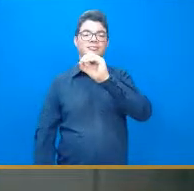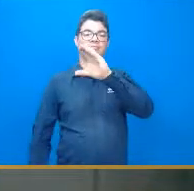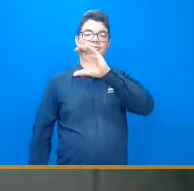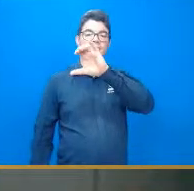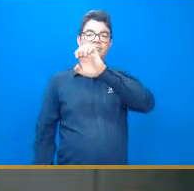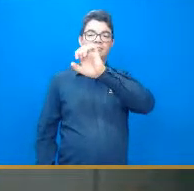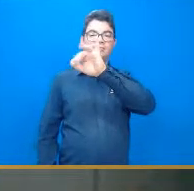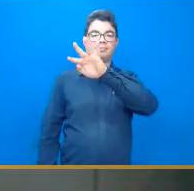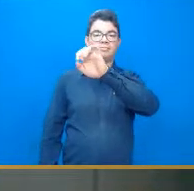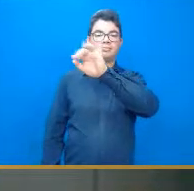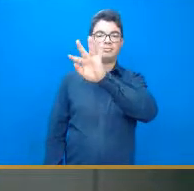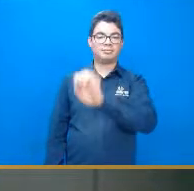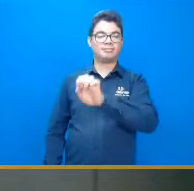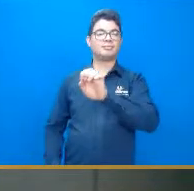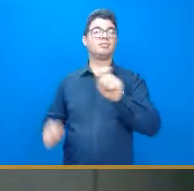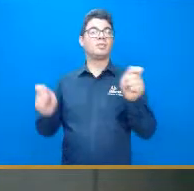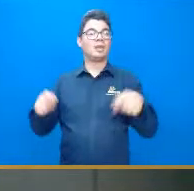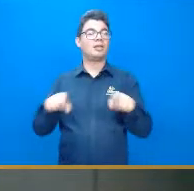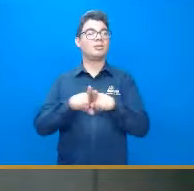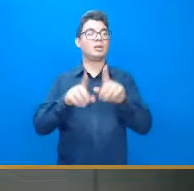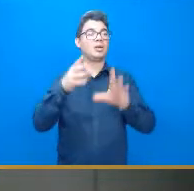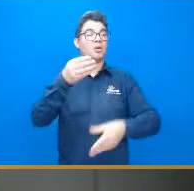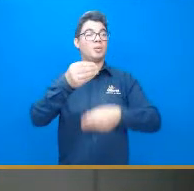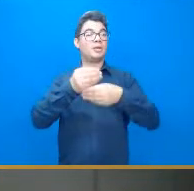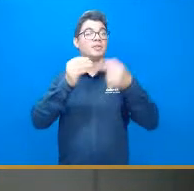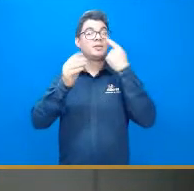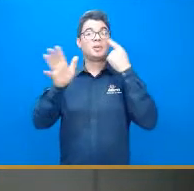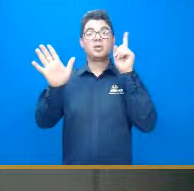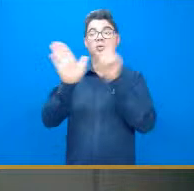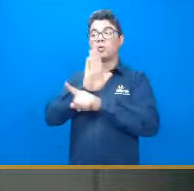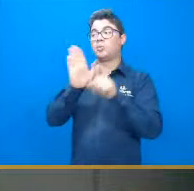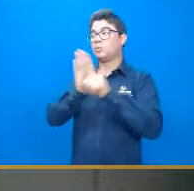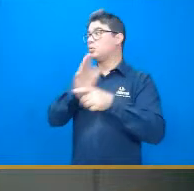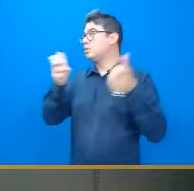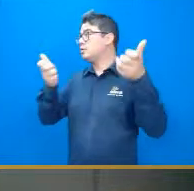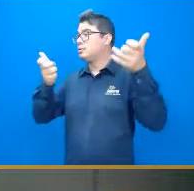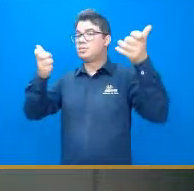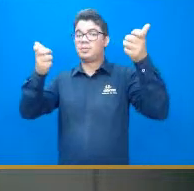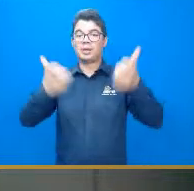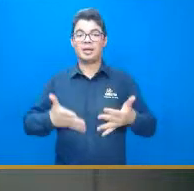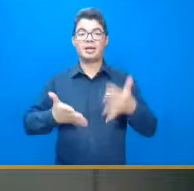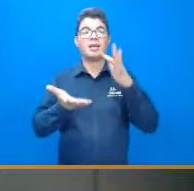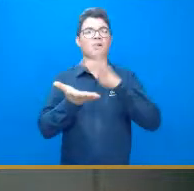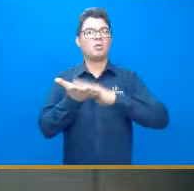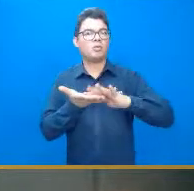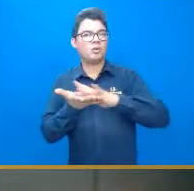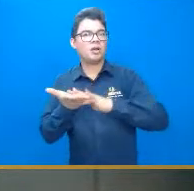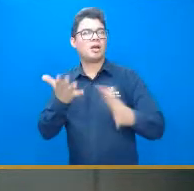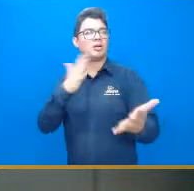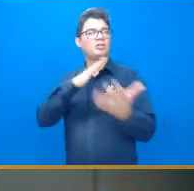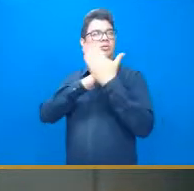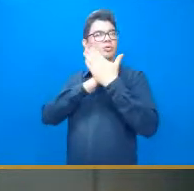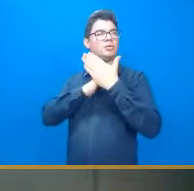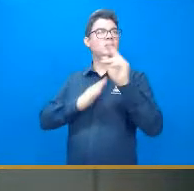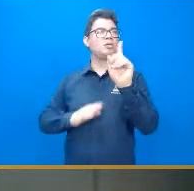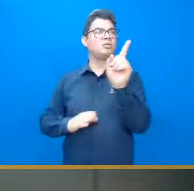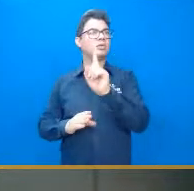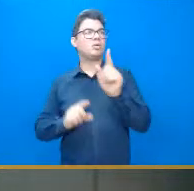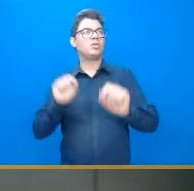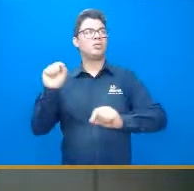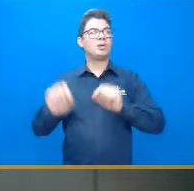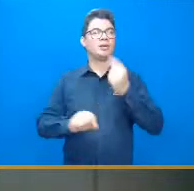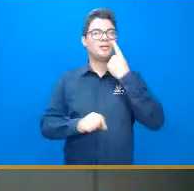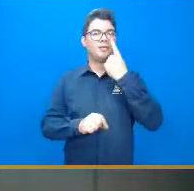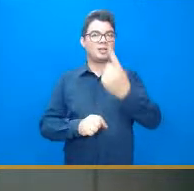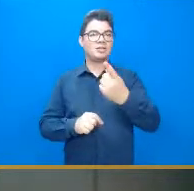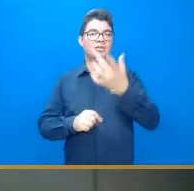acabou de colocar aqui, ela completa exatamente isso que a estava comentando agora. As calculadoras, né, calculadoras, softwares que